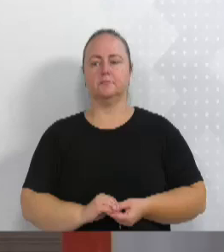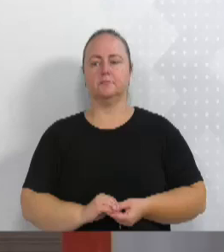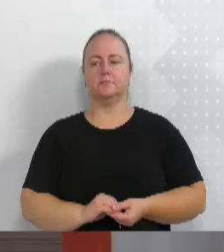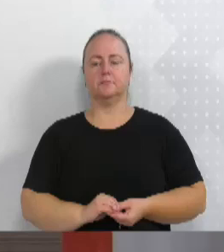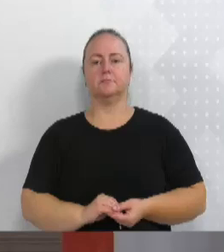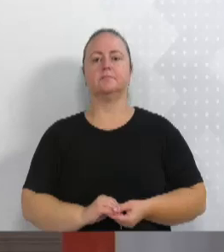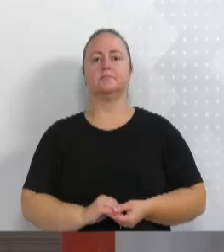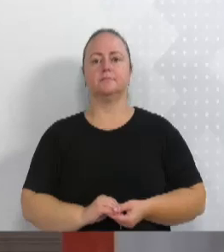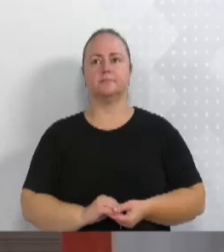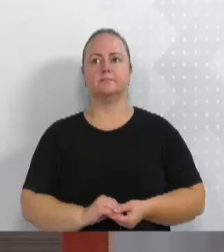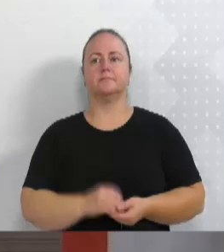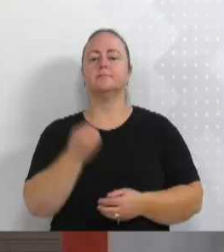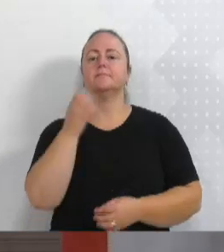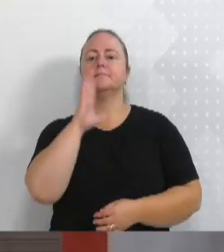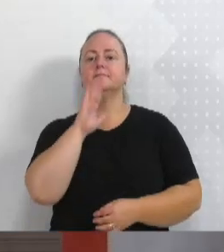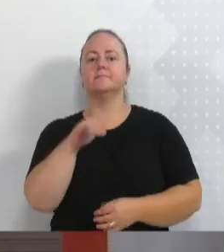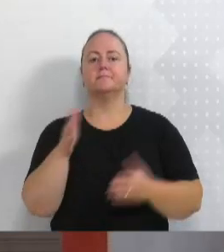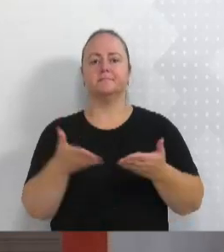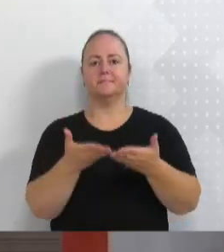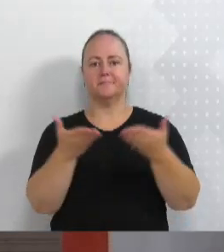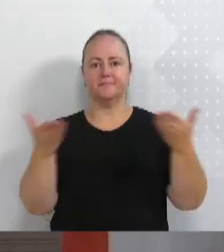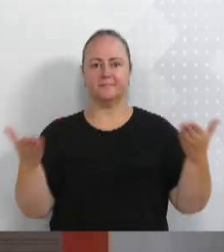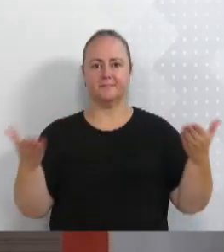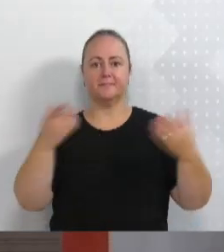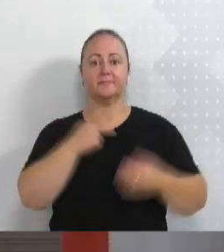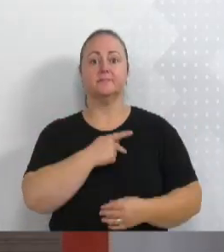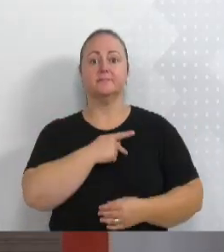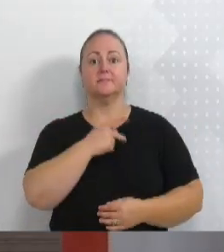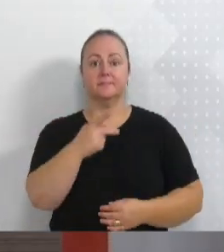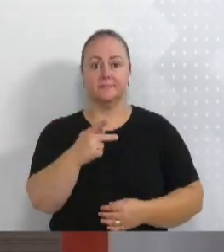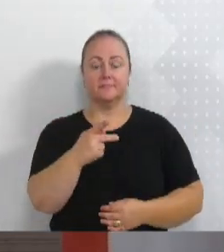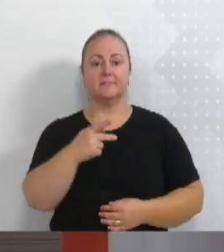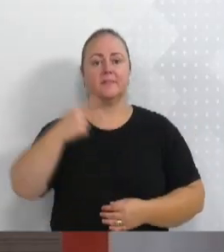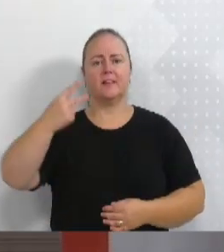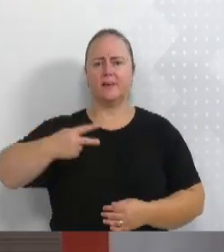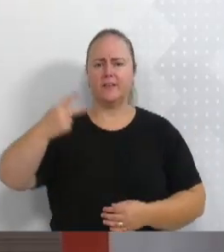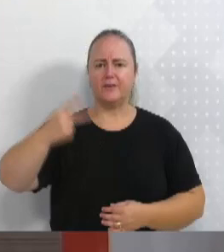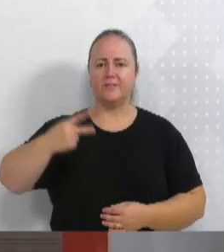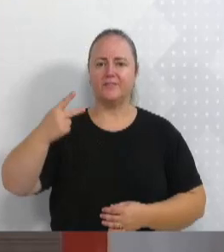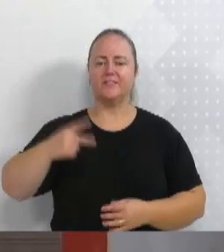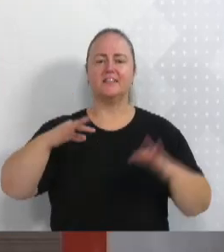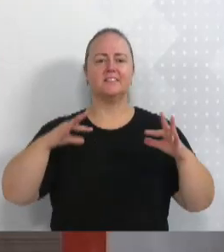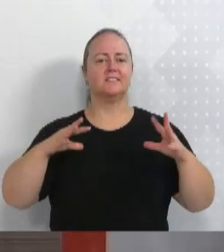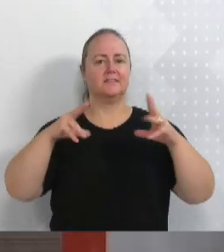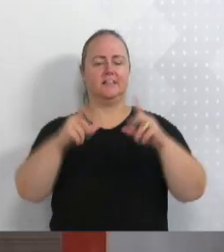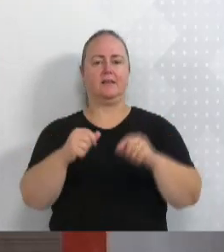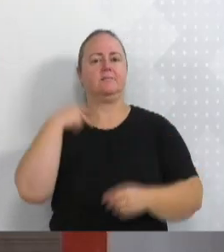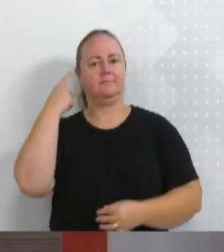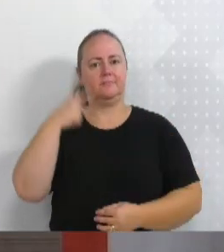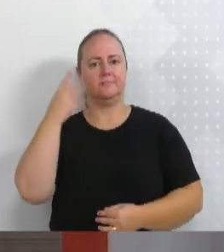Boa tarde a todos, ao presidente, ao vice, aos demais vereadores.